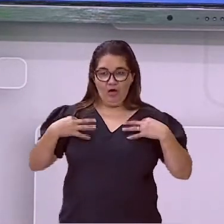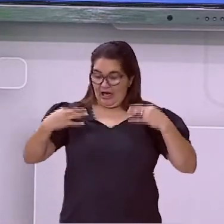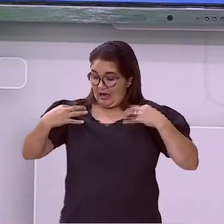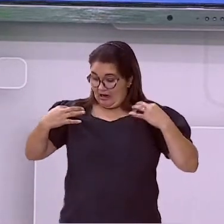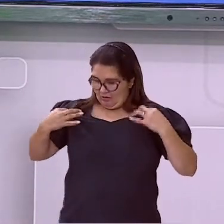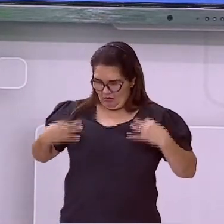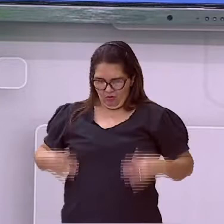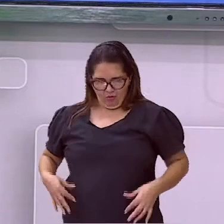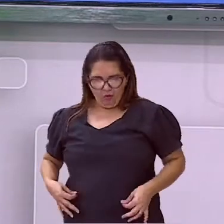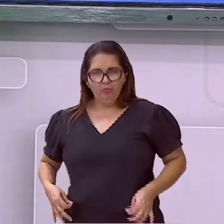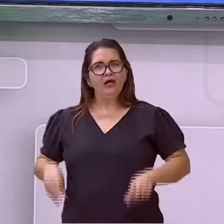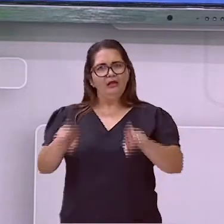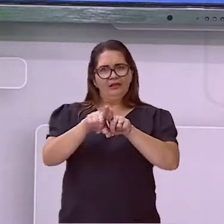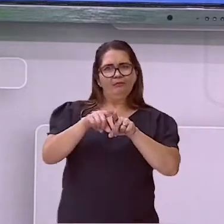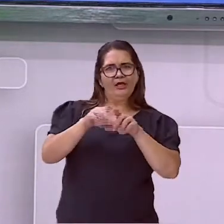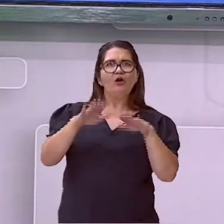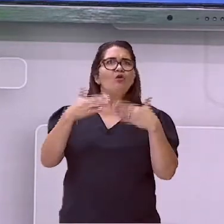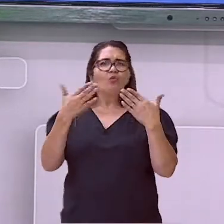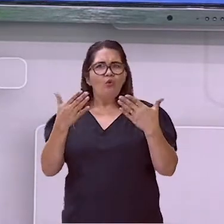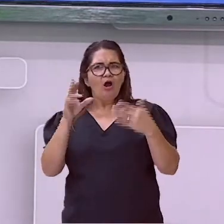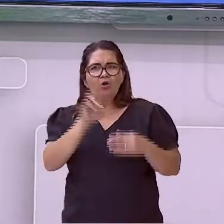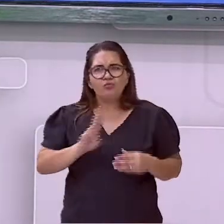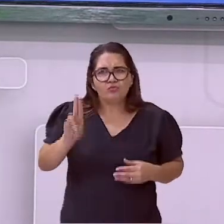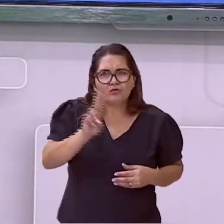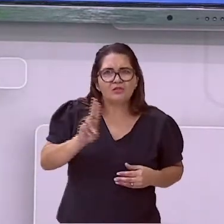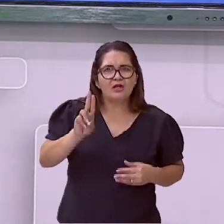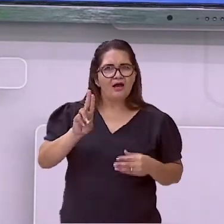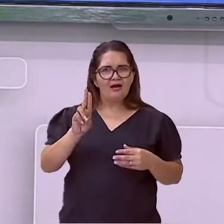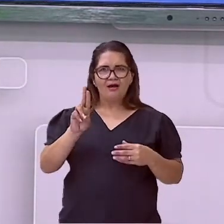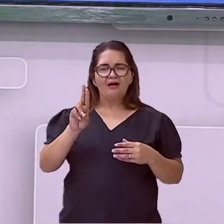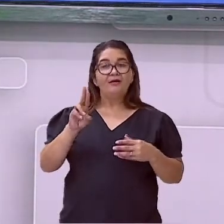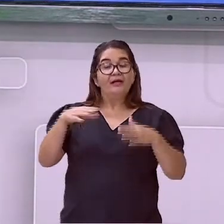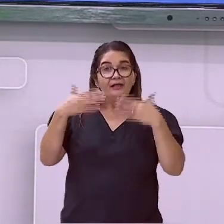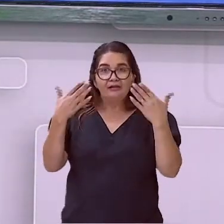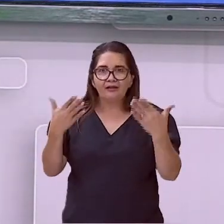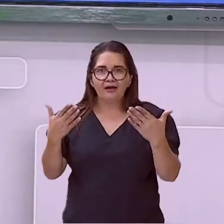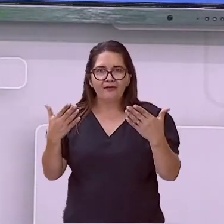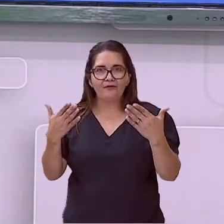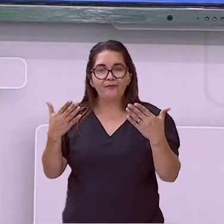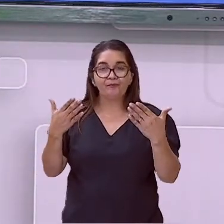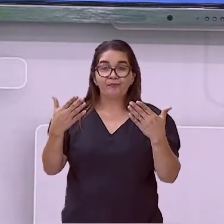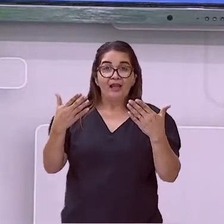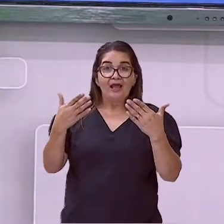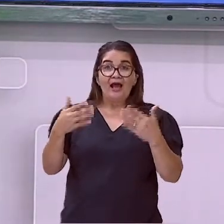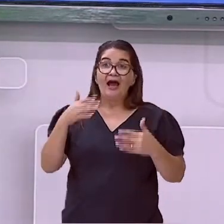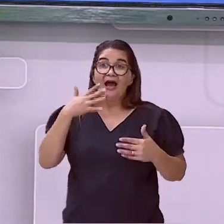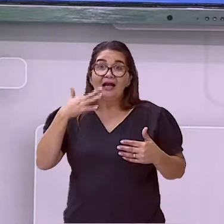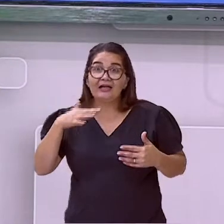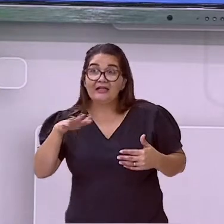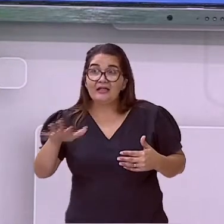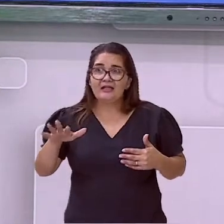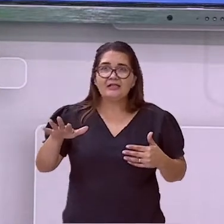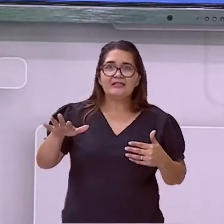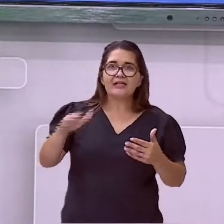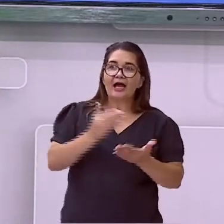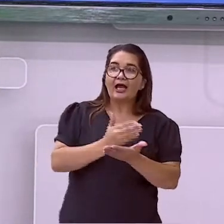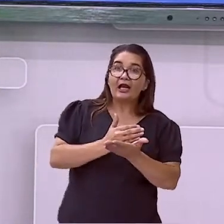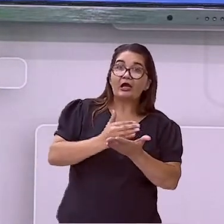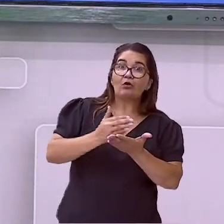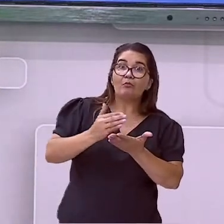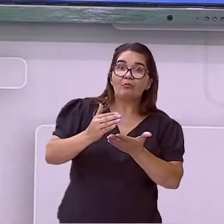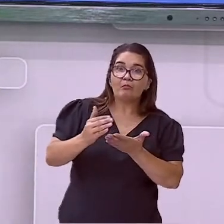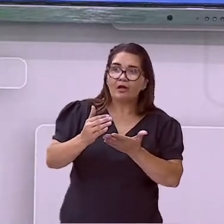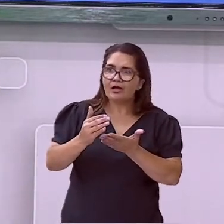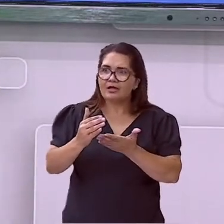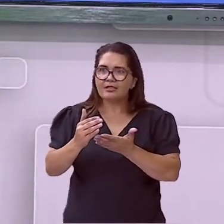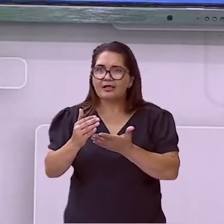mais de usar. Então, aí ele já começa a ter as percepções. A ser mais curioso, a ter a curiosidade